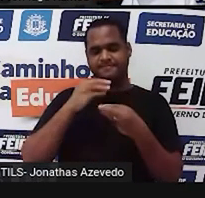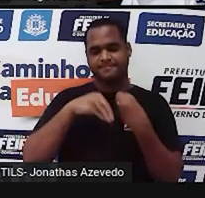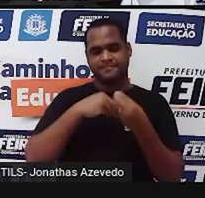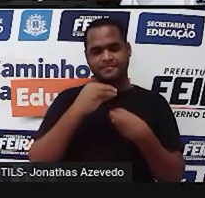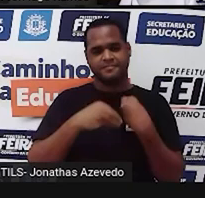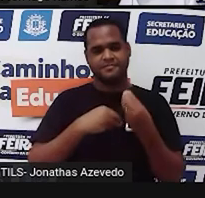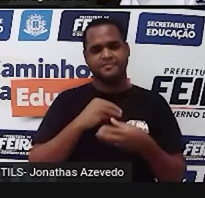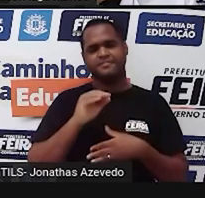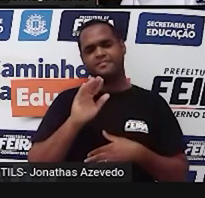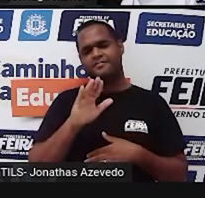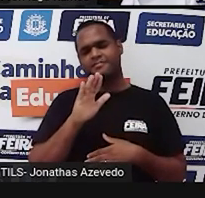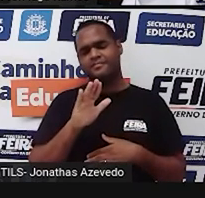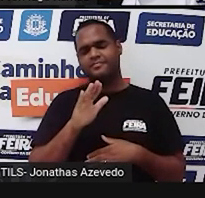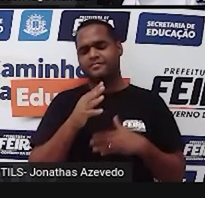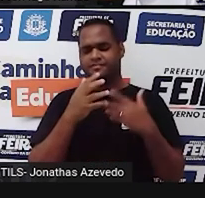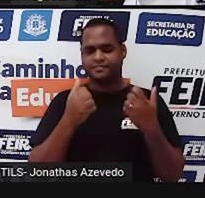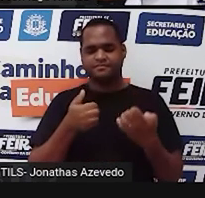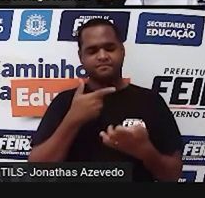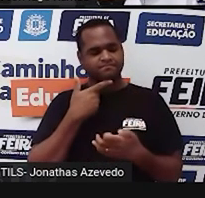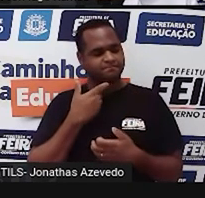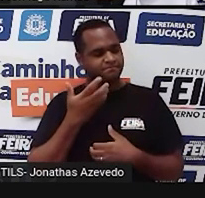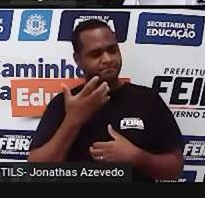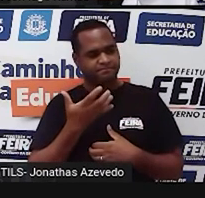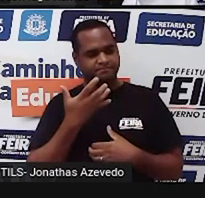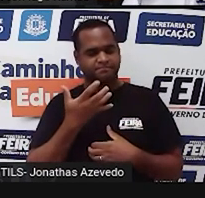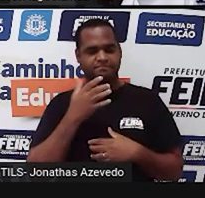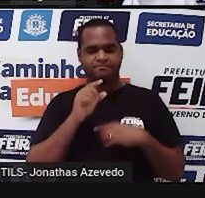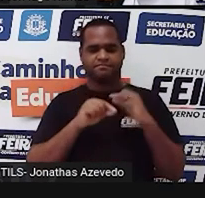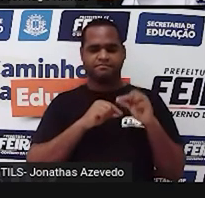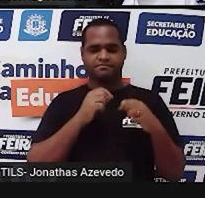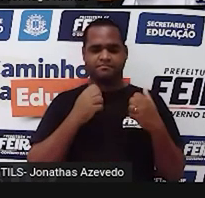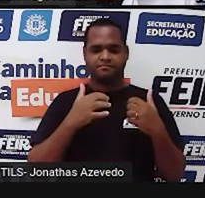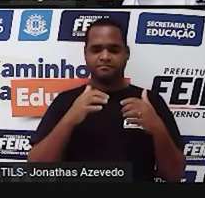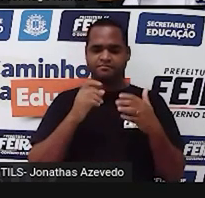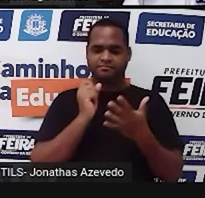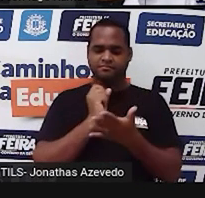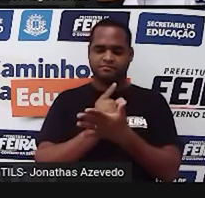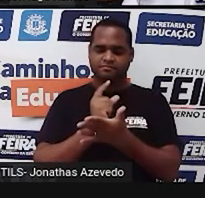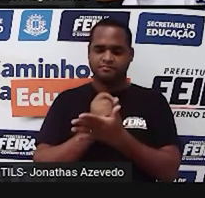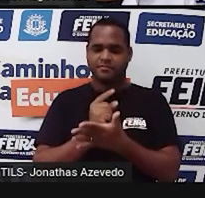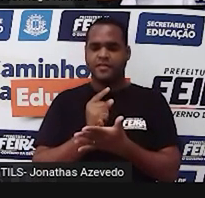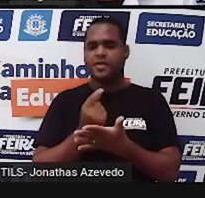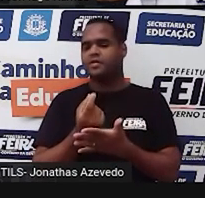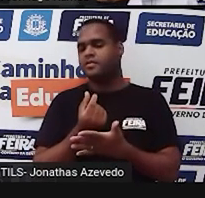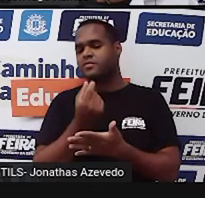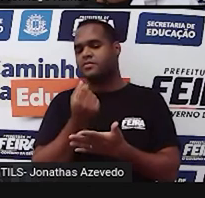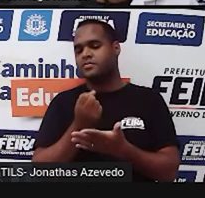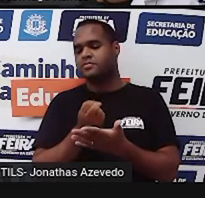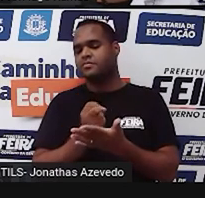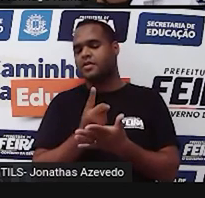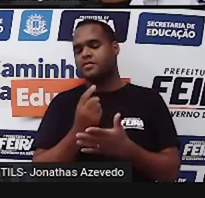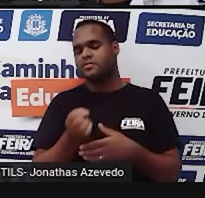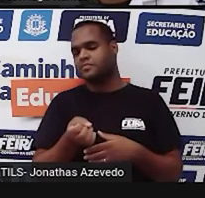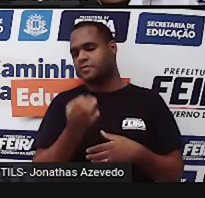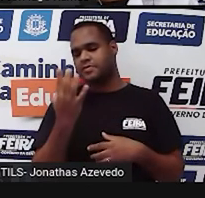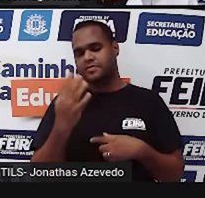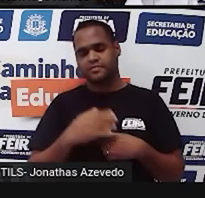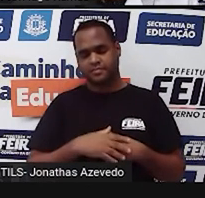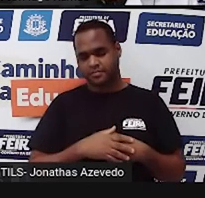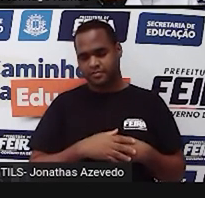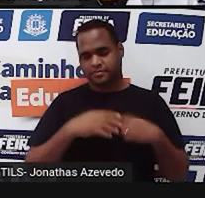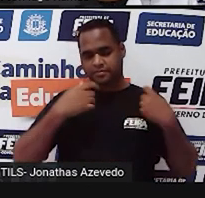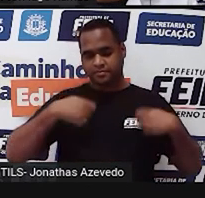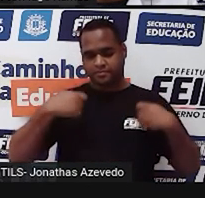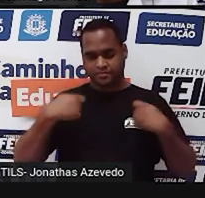professor, e se eu quiser saber ali quanto eu vou pagar pelo que eu abasteci? Bom, a gente vai precisar